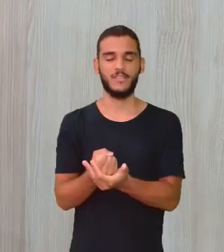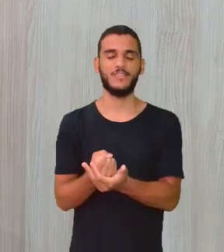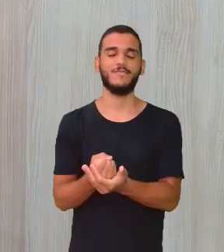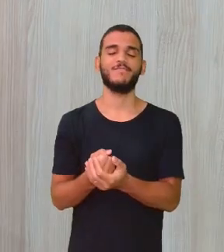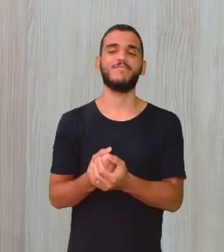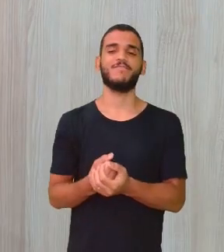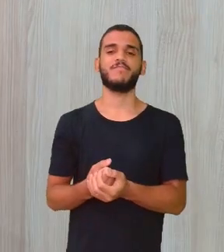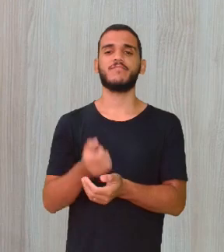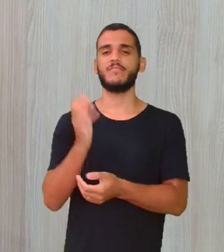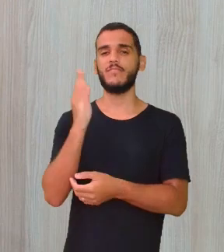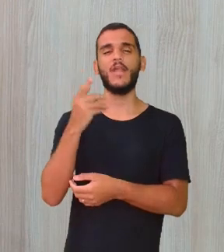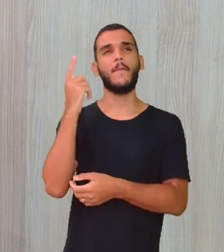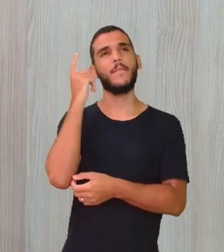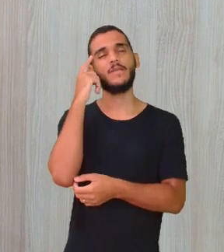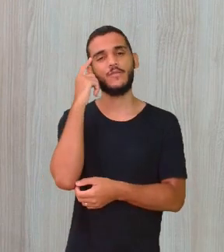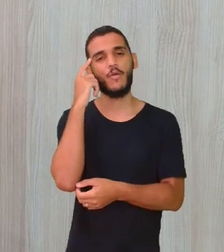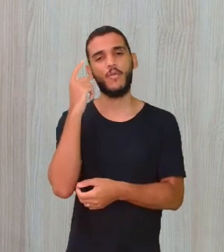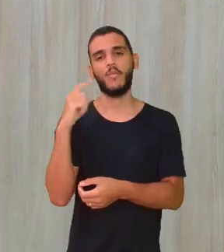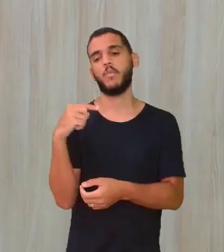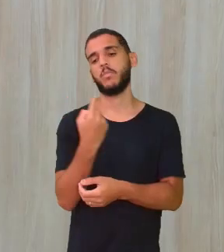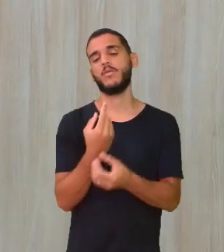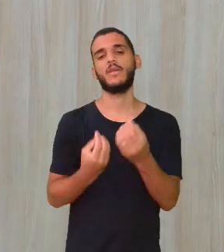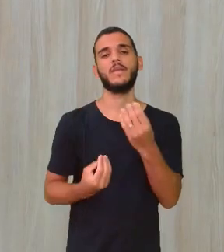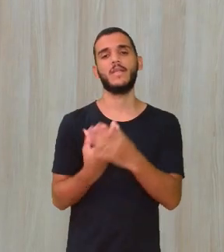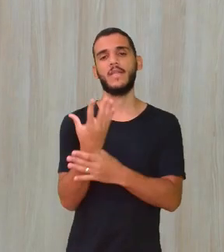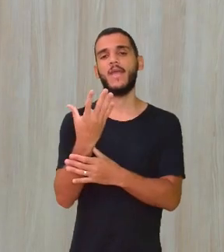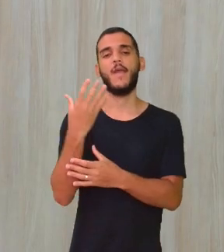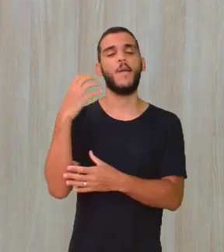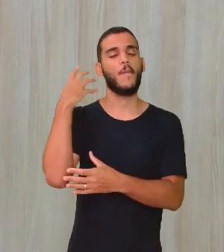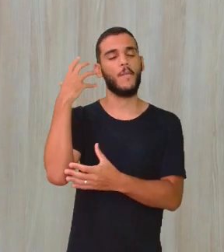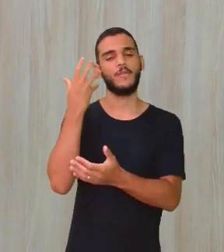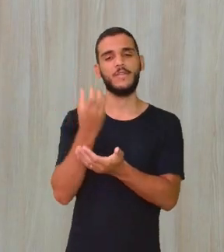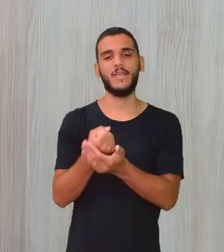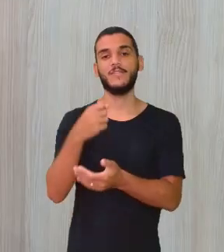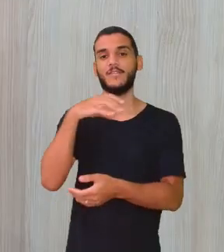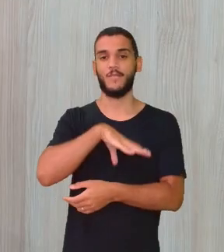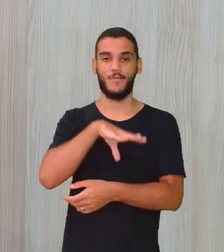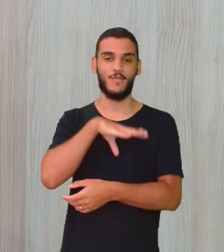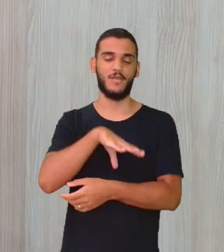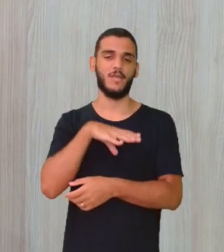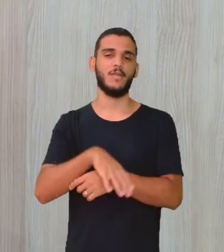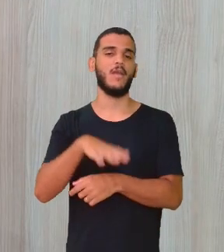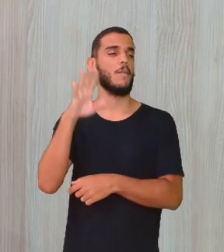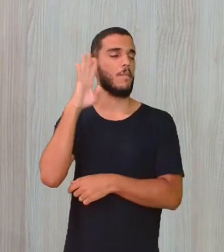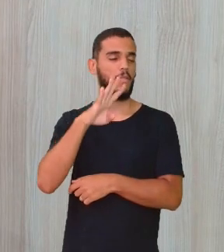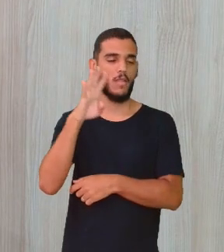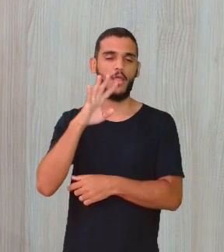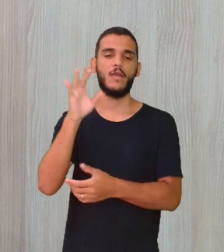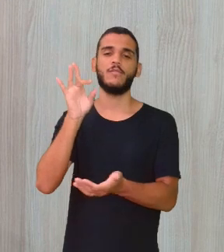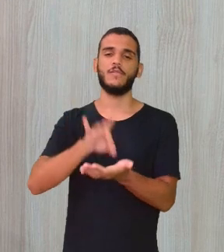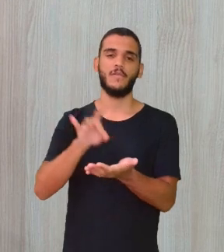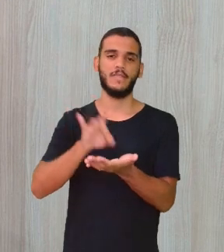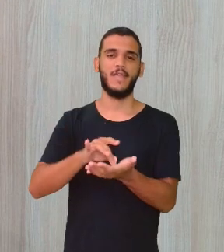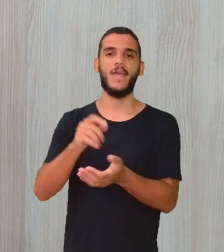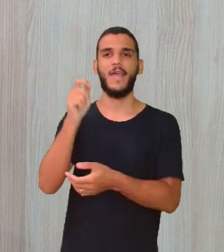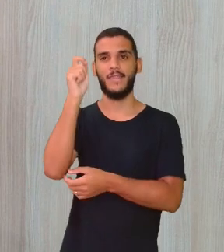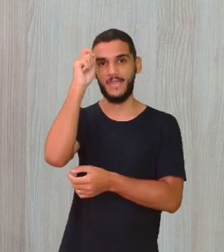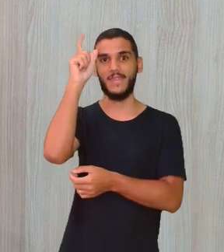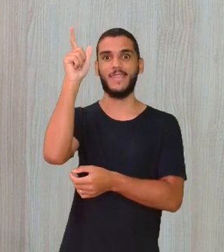se a gente aqui faz um podcast de língua portuguesa. Bem legal isso, professora Camila. Ótima ideia, viu?